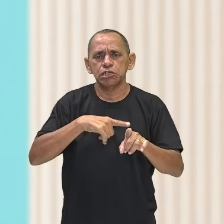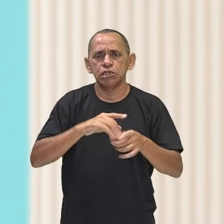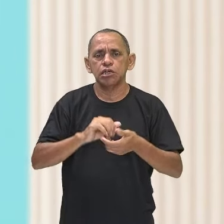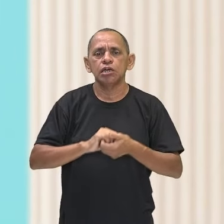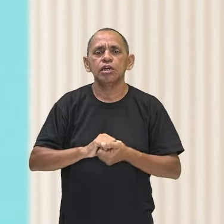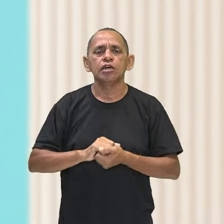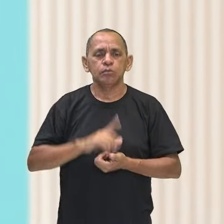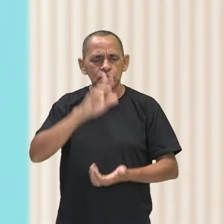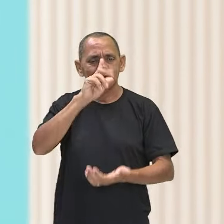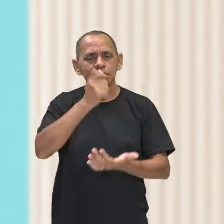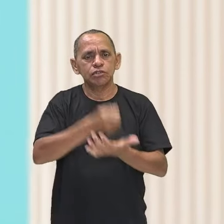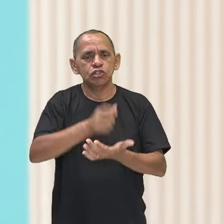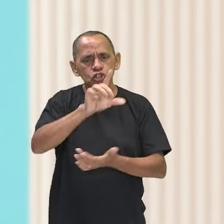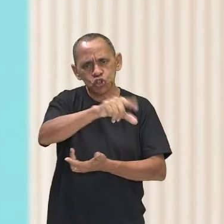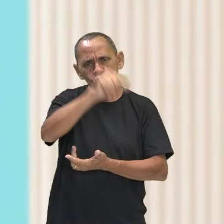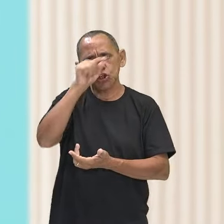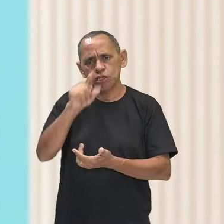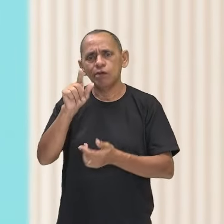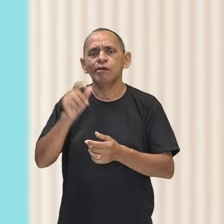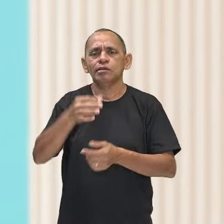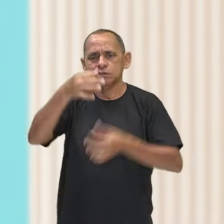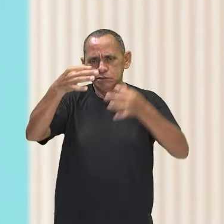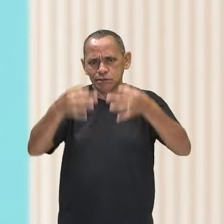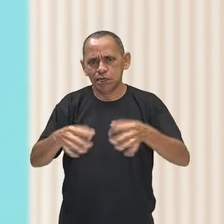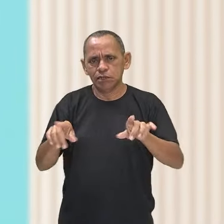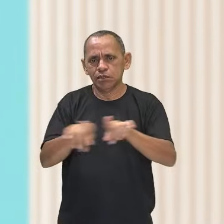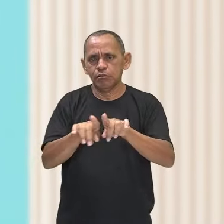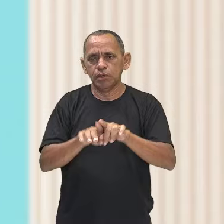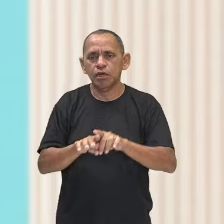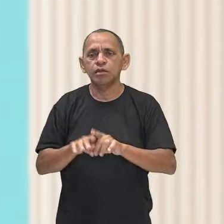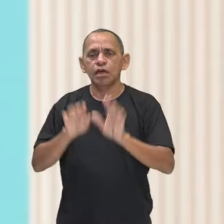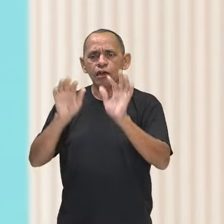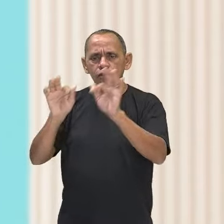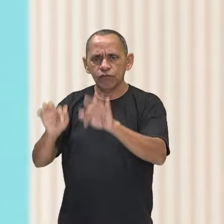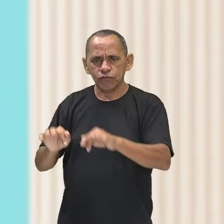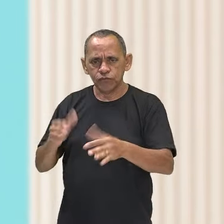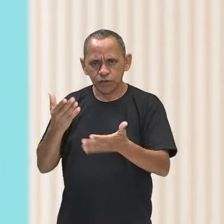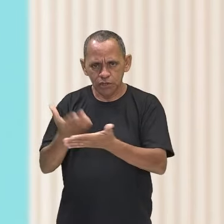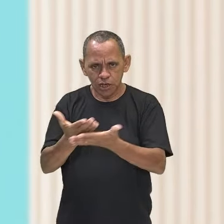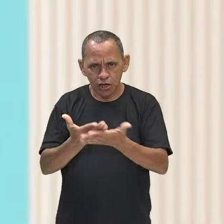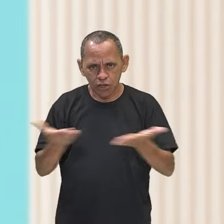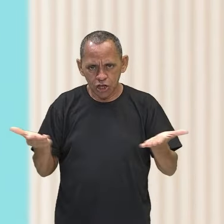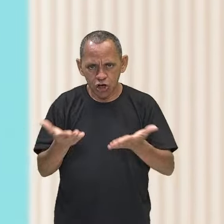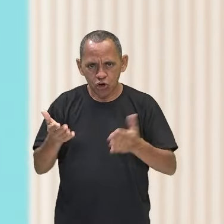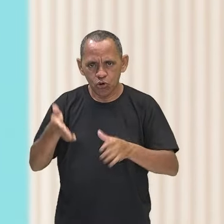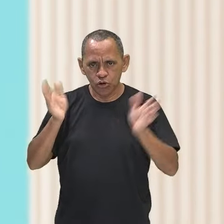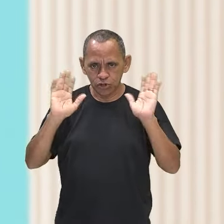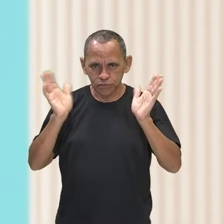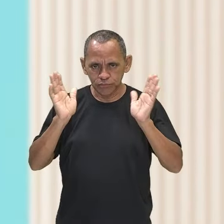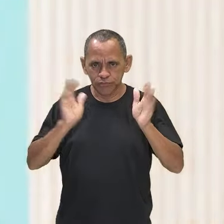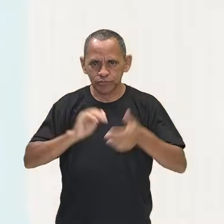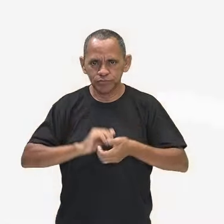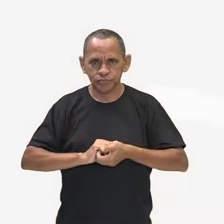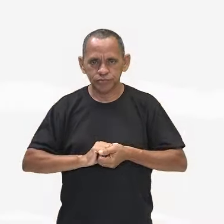corretas. Então, aqui a gente encerra a nossa aula de hoje. Obrigado pela atenção de todos.